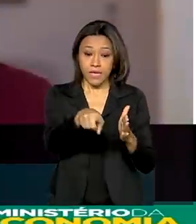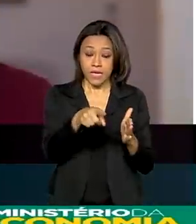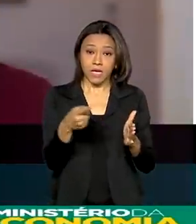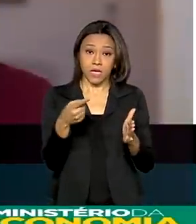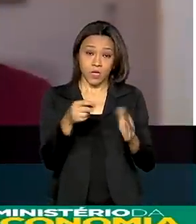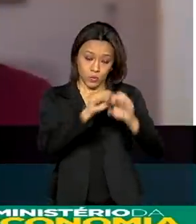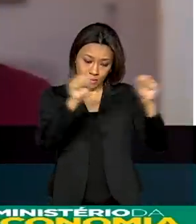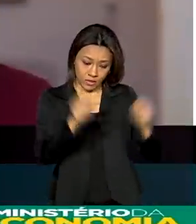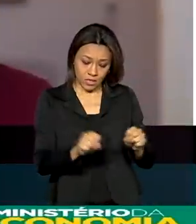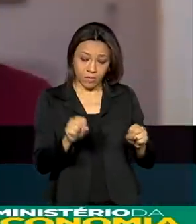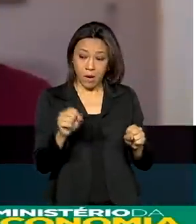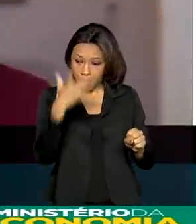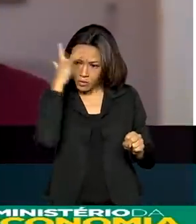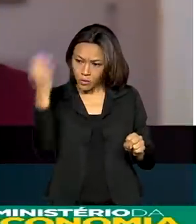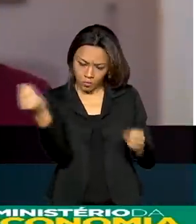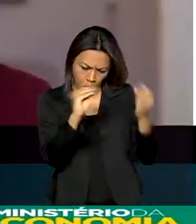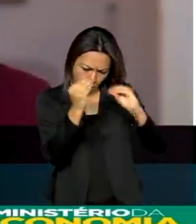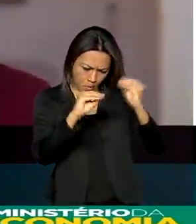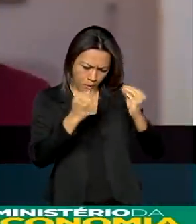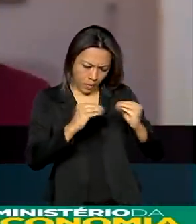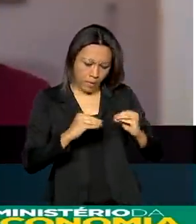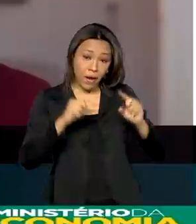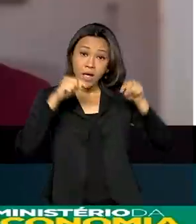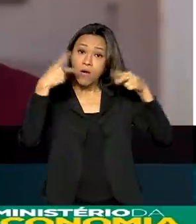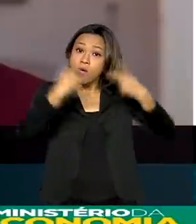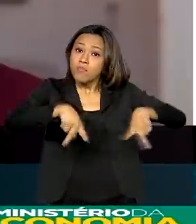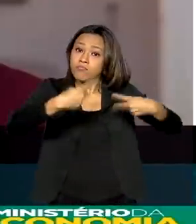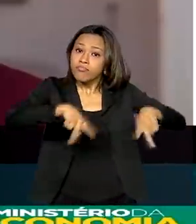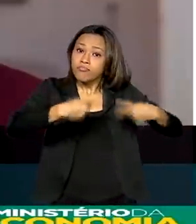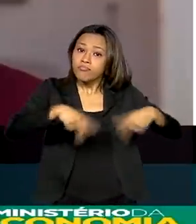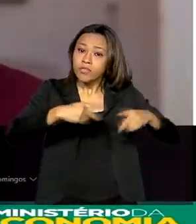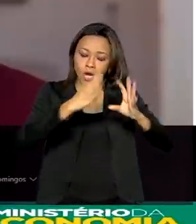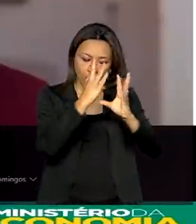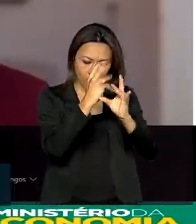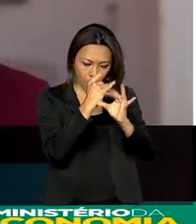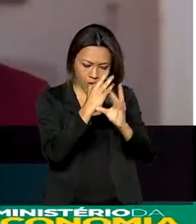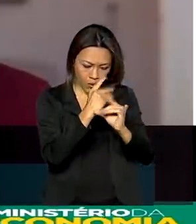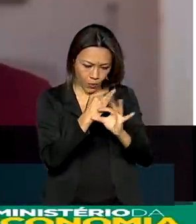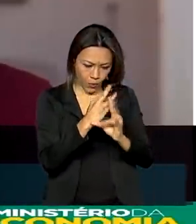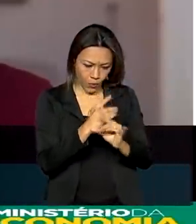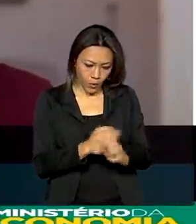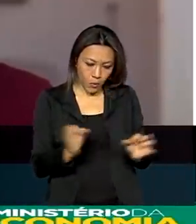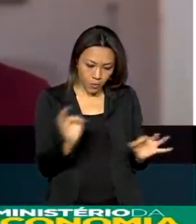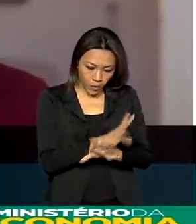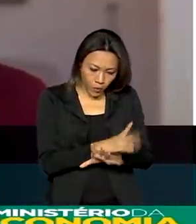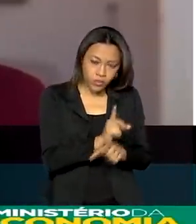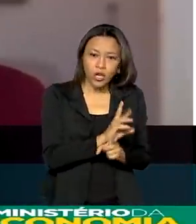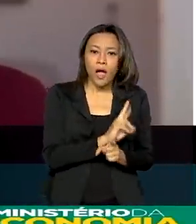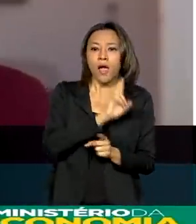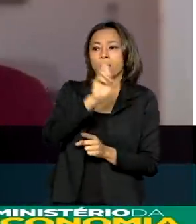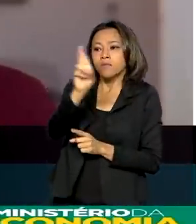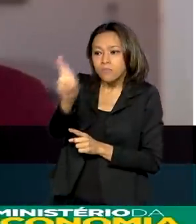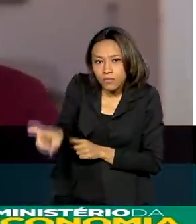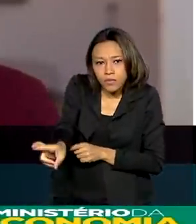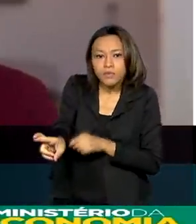próprio sistema já calcula e, imediatamente, ele já recebe as modalidades